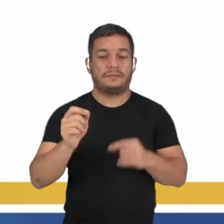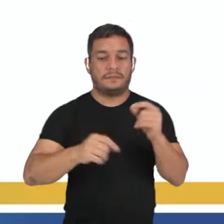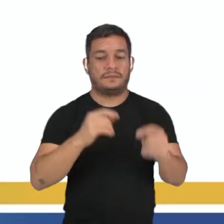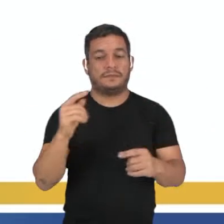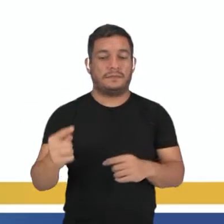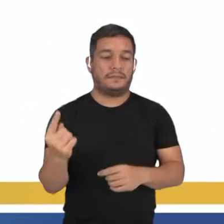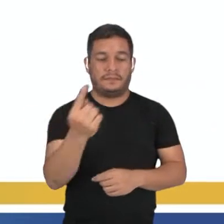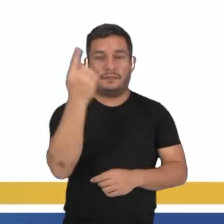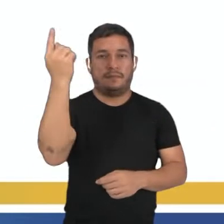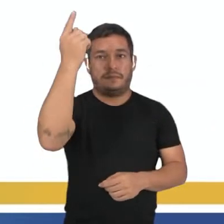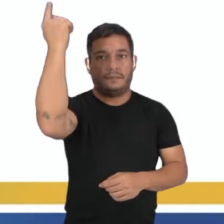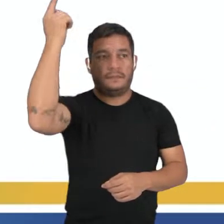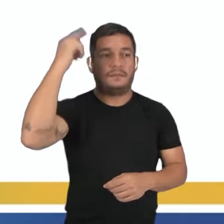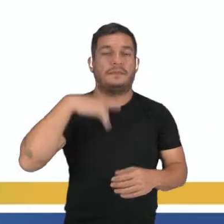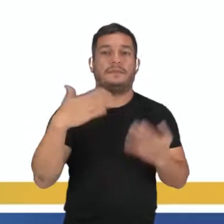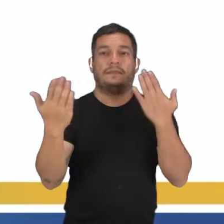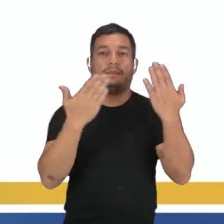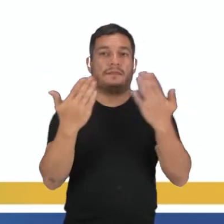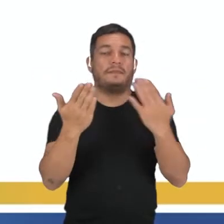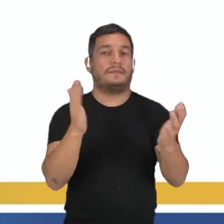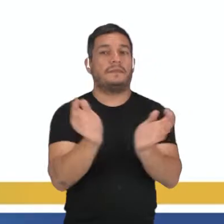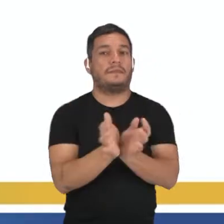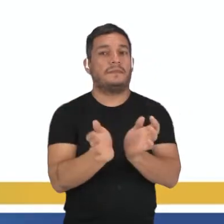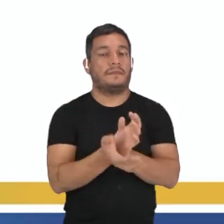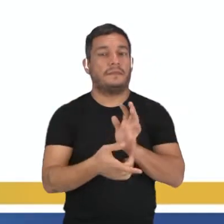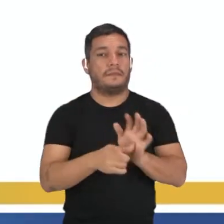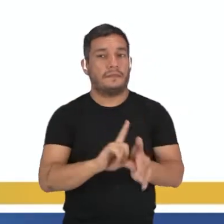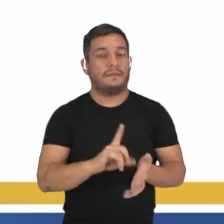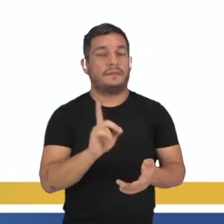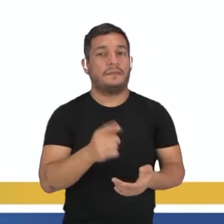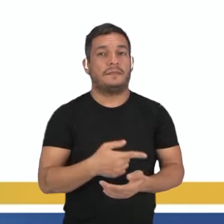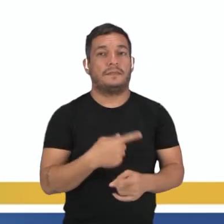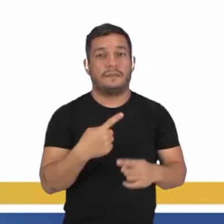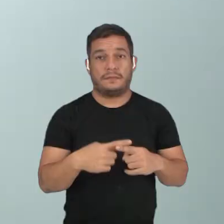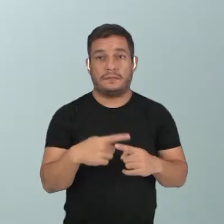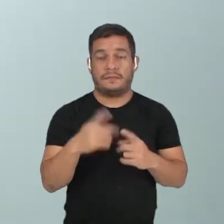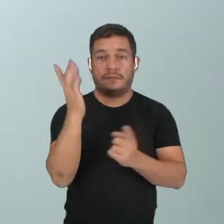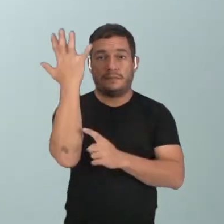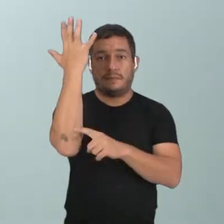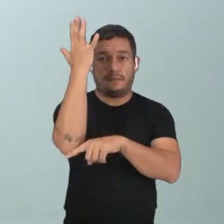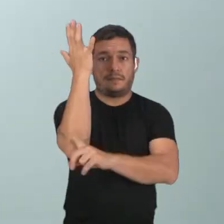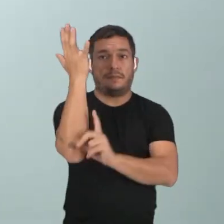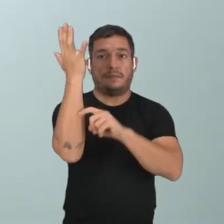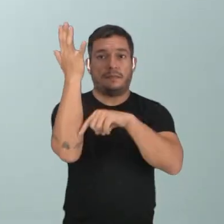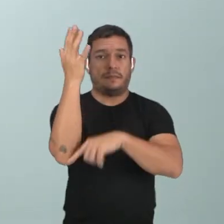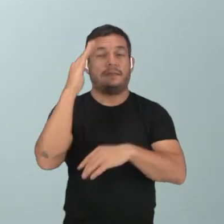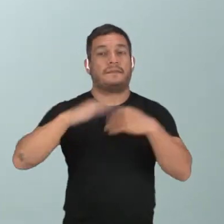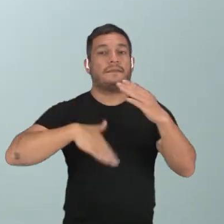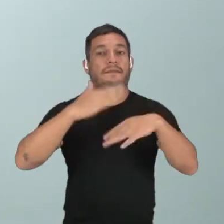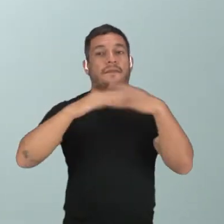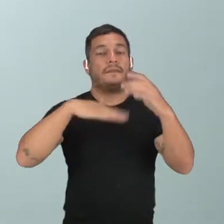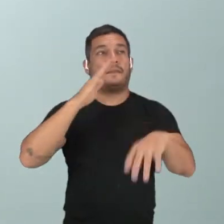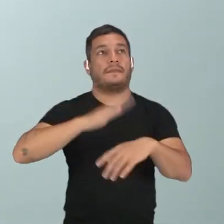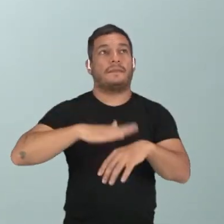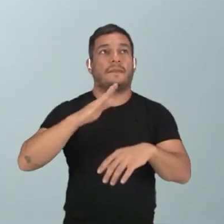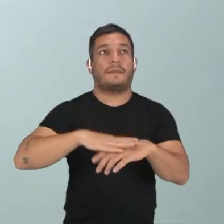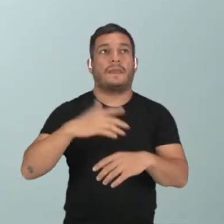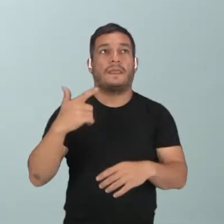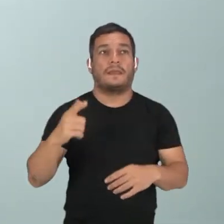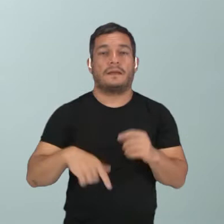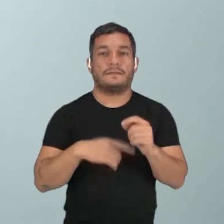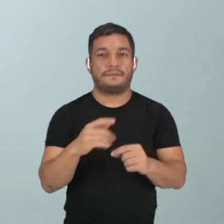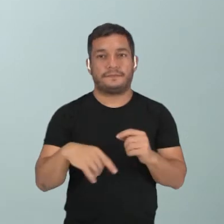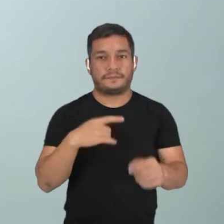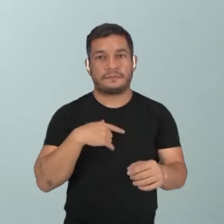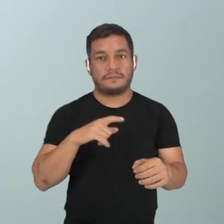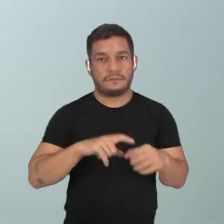maiores de alturas em comparação aos grupos anteriores, né, porque os vasos condutores vão estar mais envolvidos, digamos assim, e não vai ter a dependência